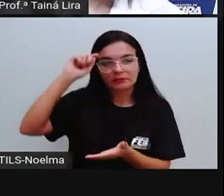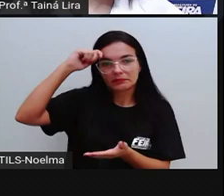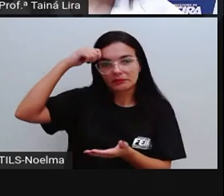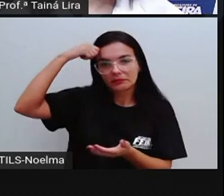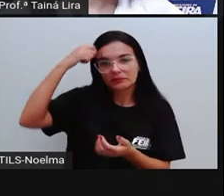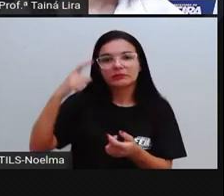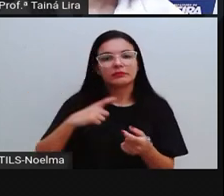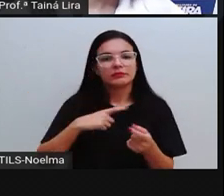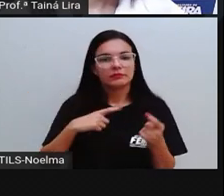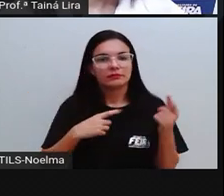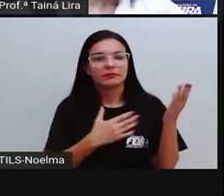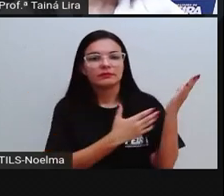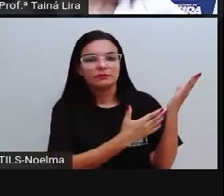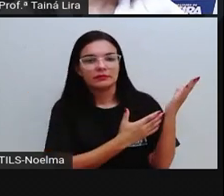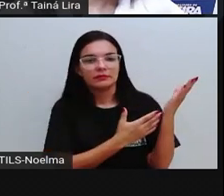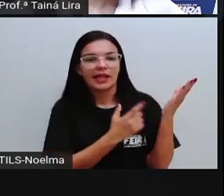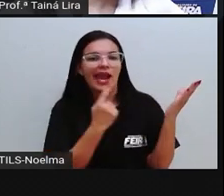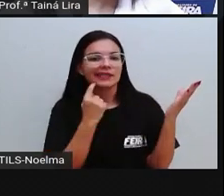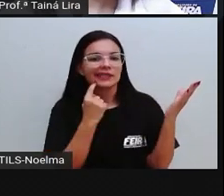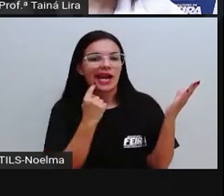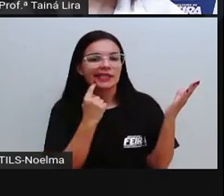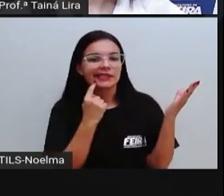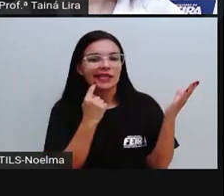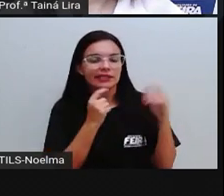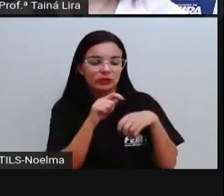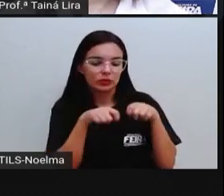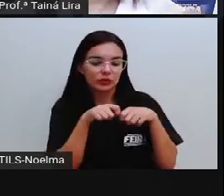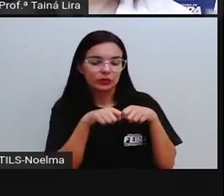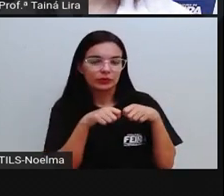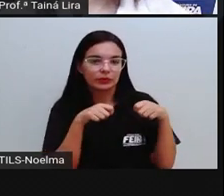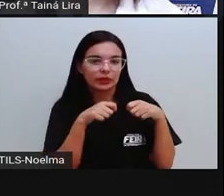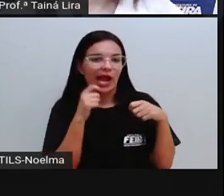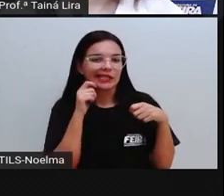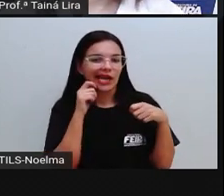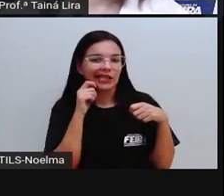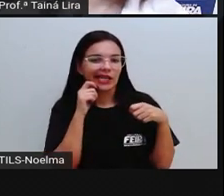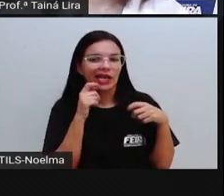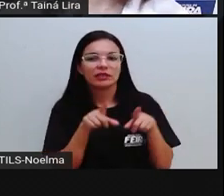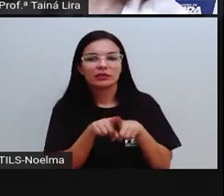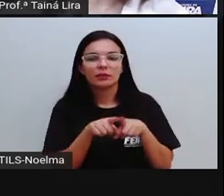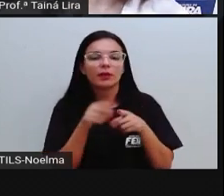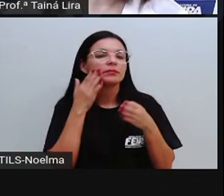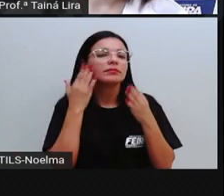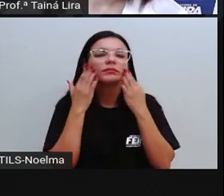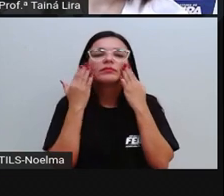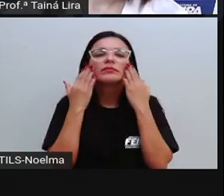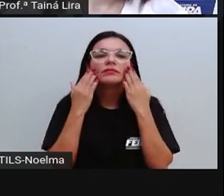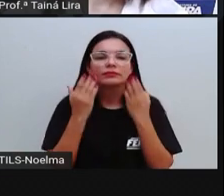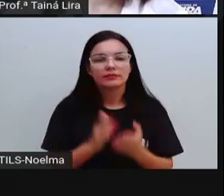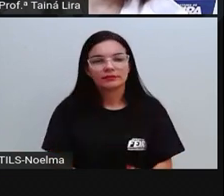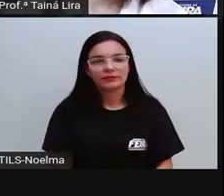chiclete, nos cosméticos de maneira geral, certo? Então,